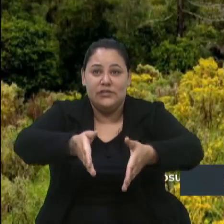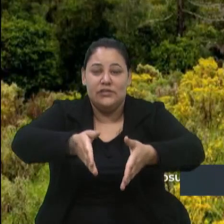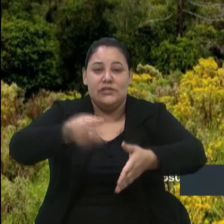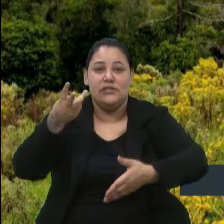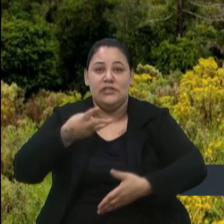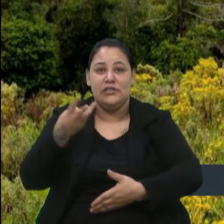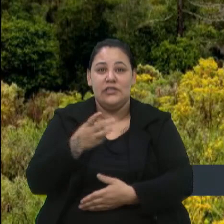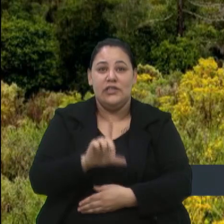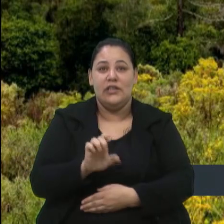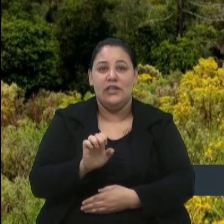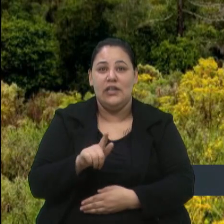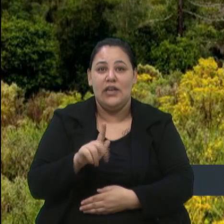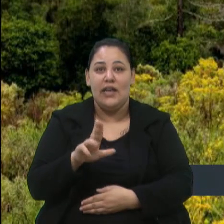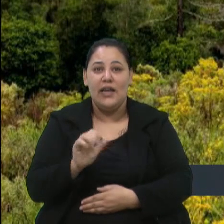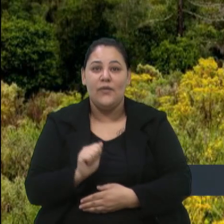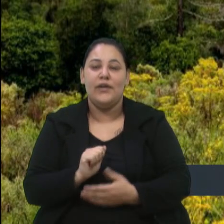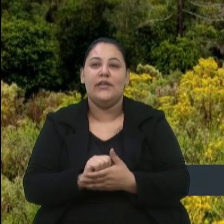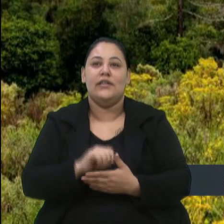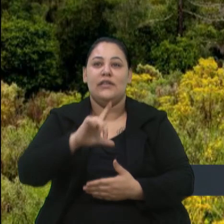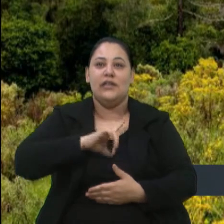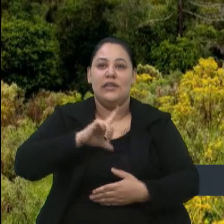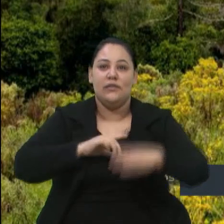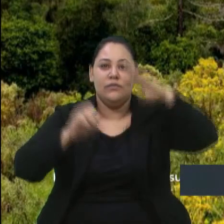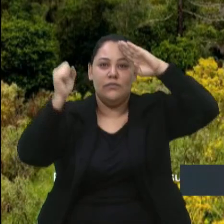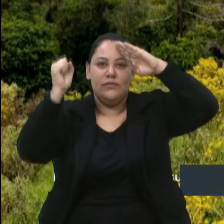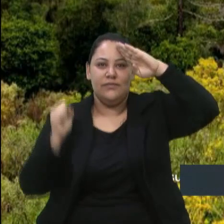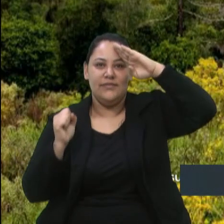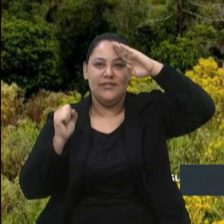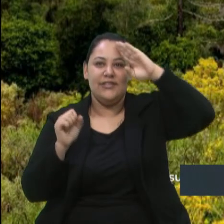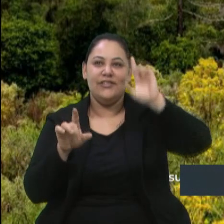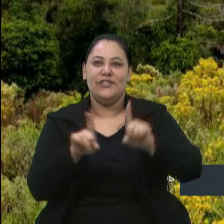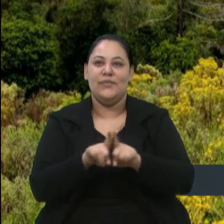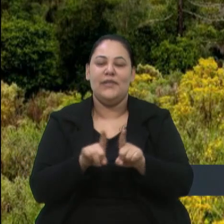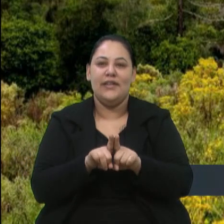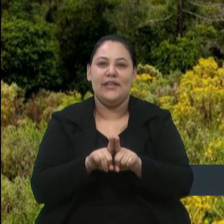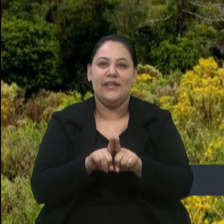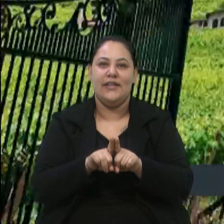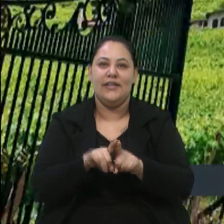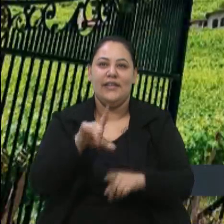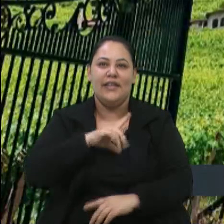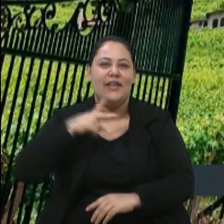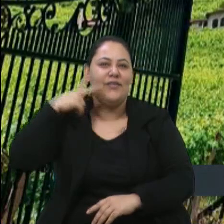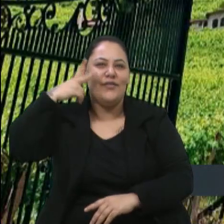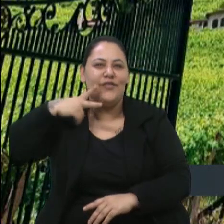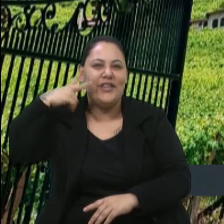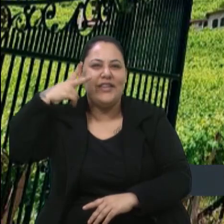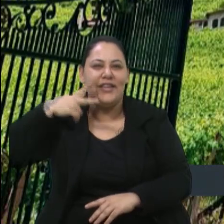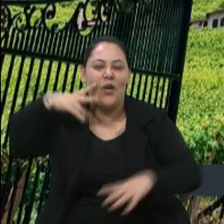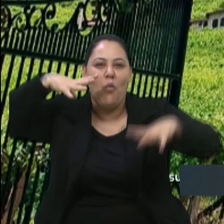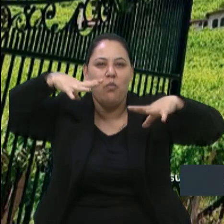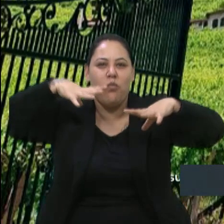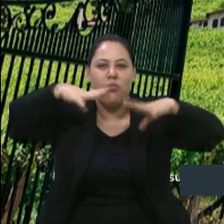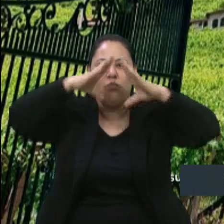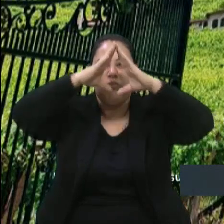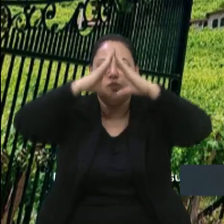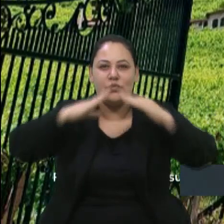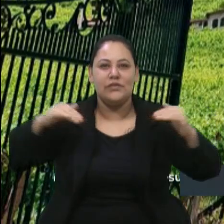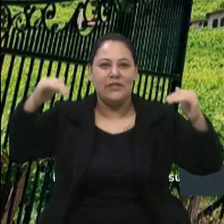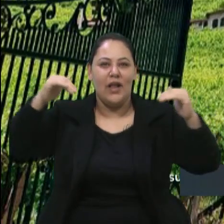Légua, a Monumento ao Imigrante. A gente tem vinícolas, castelos, museus,